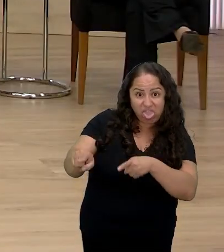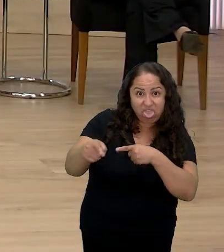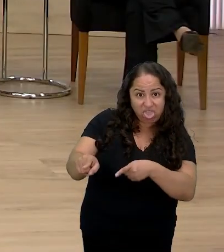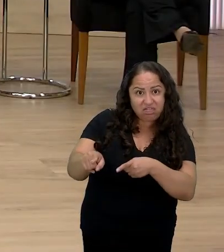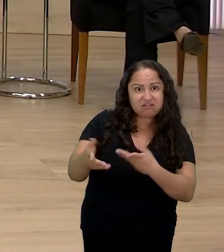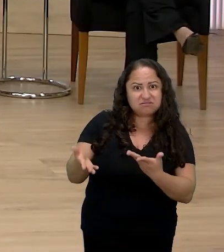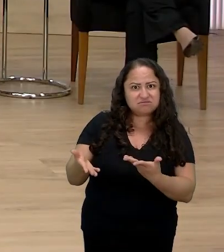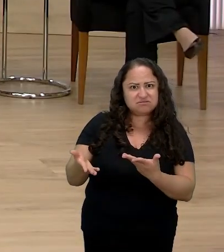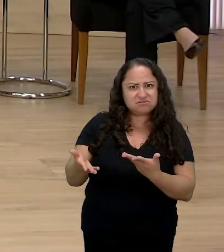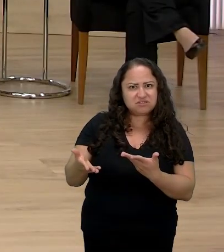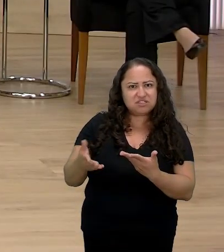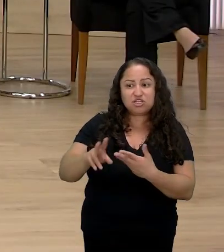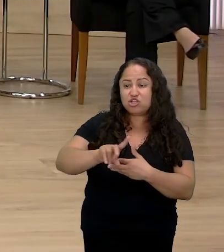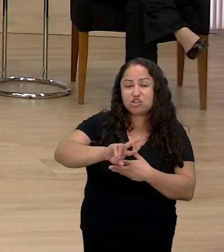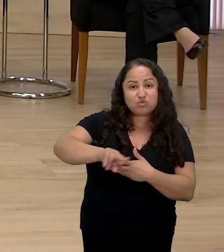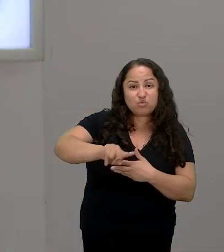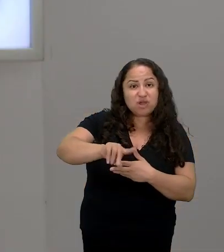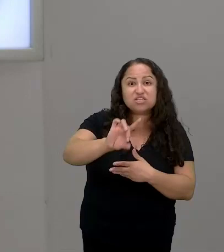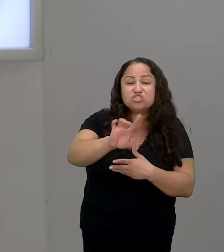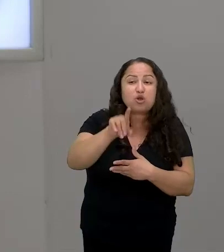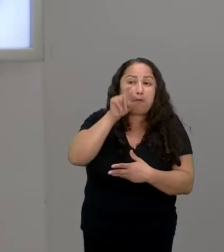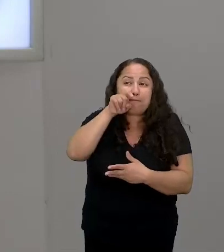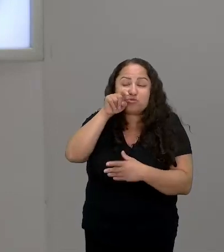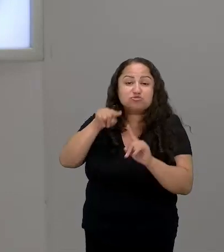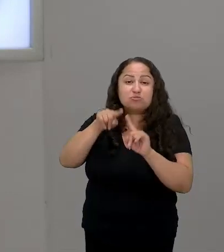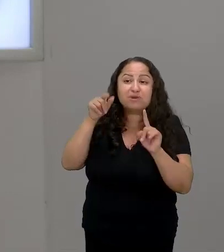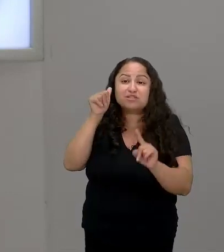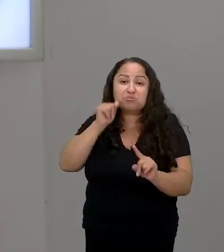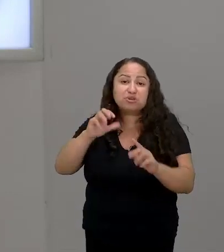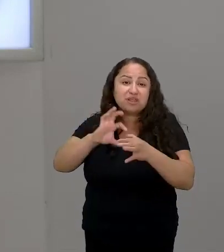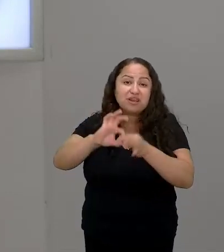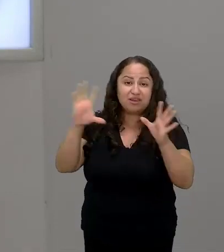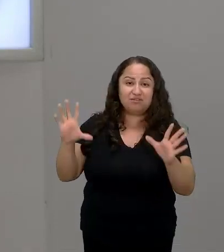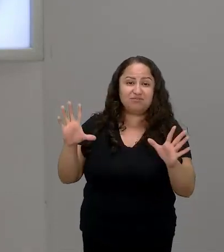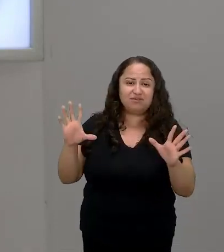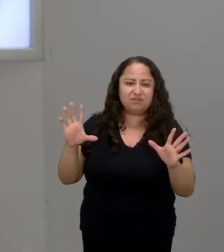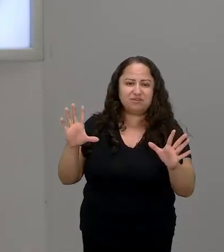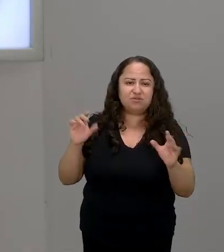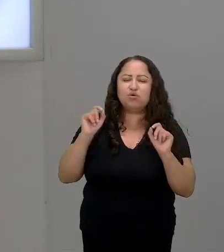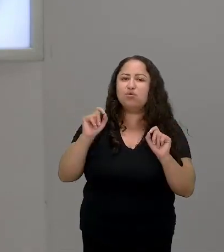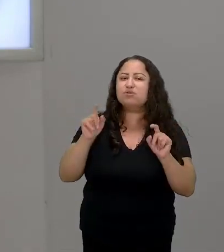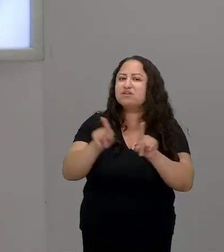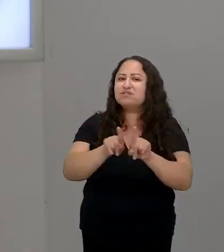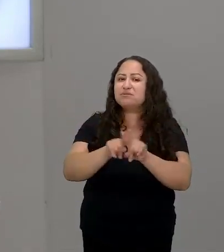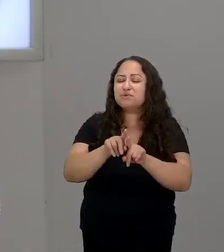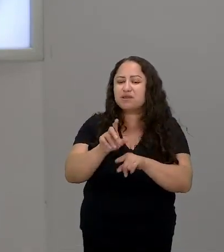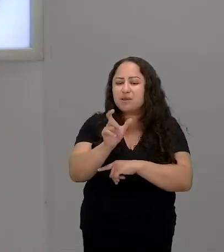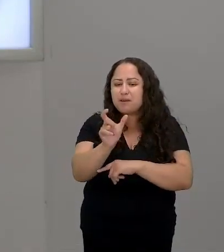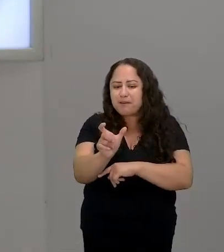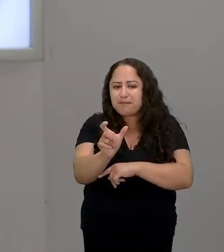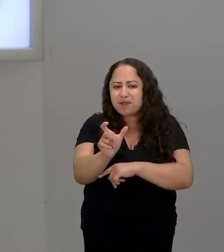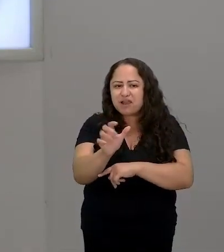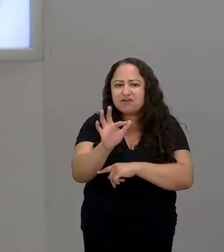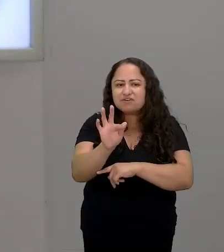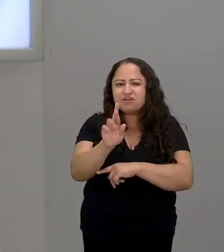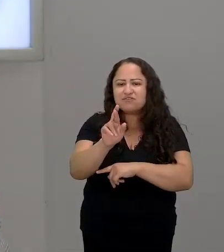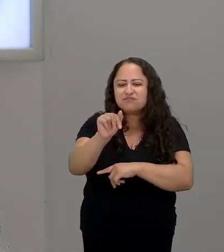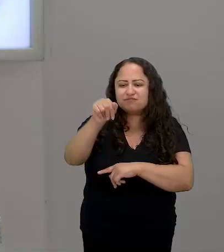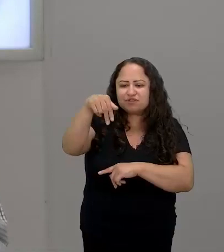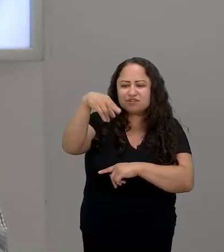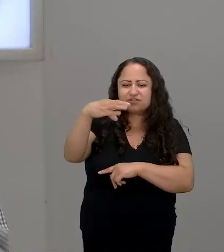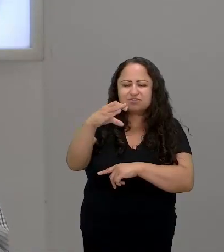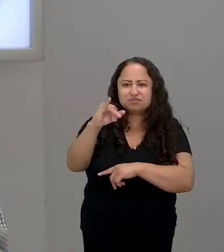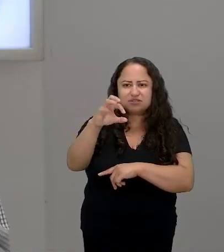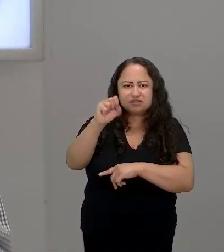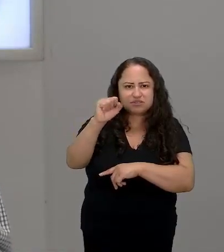uma mulher muito livre outra coisa também que me ocorre na fala da Francisca é a solidão dessas mulheres por